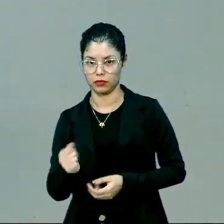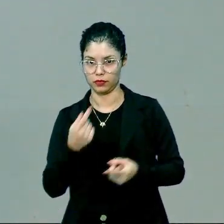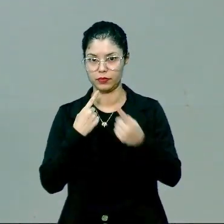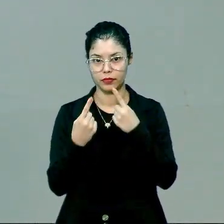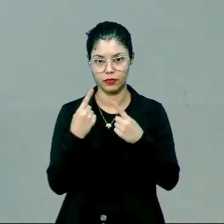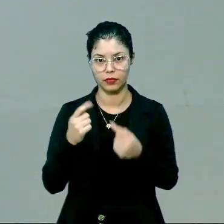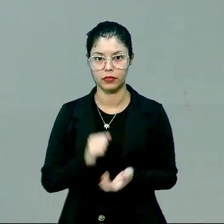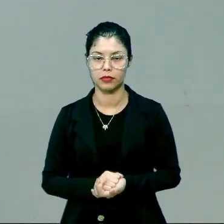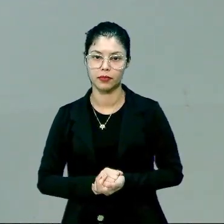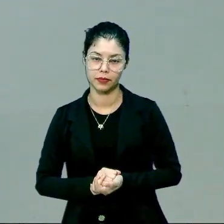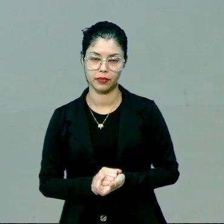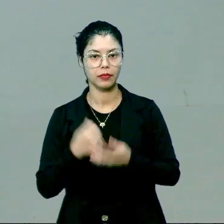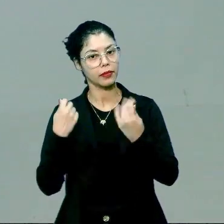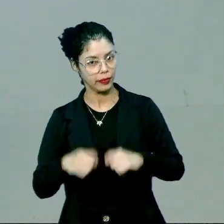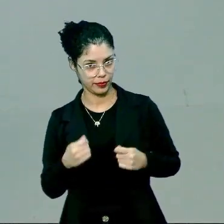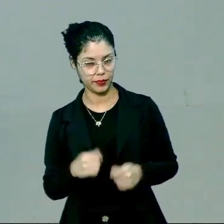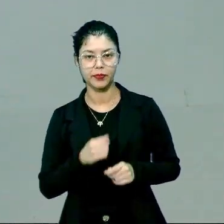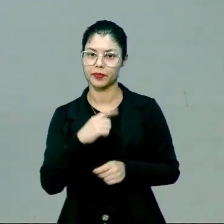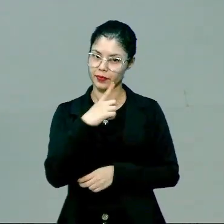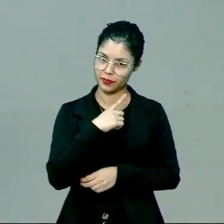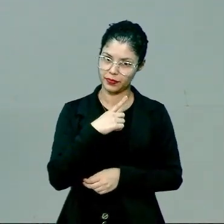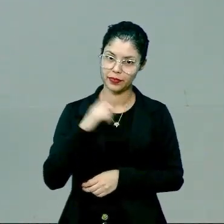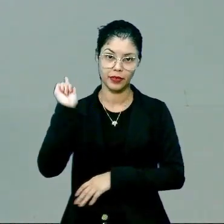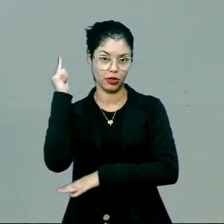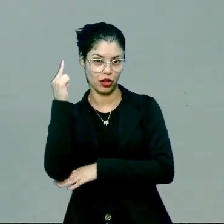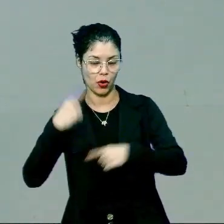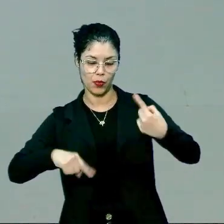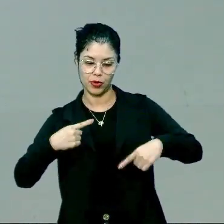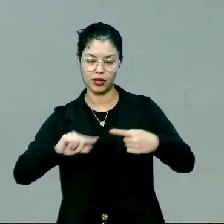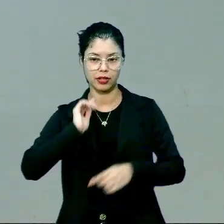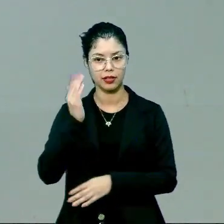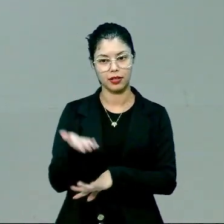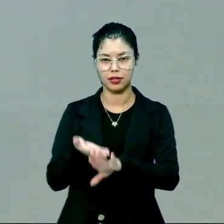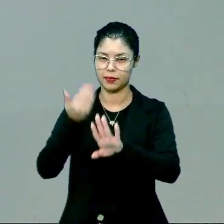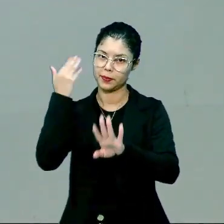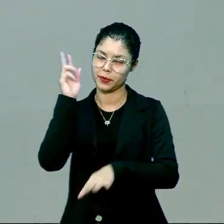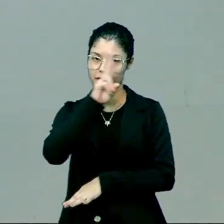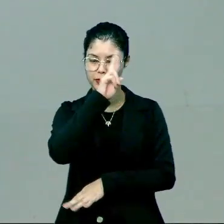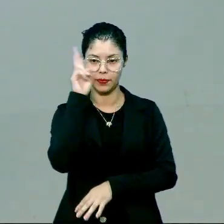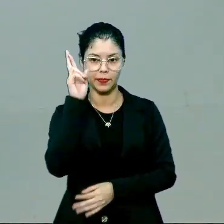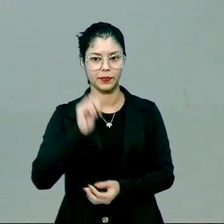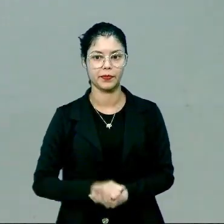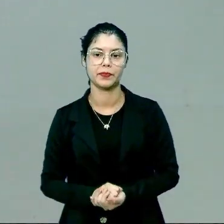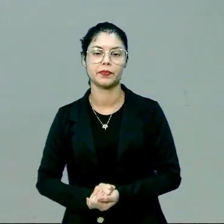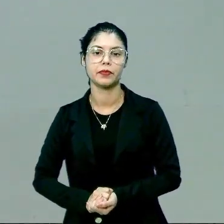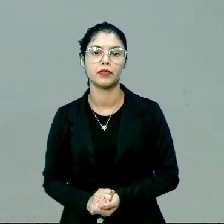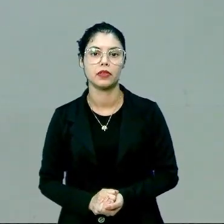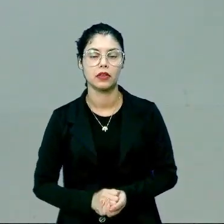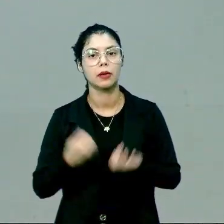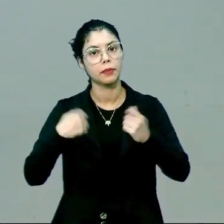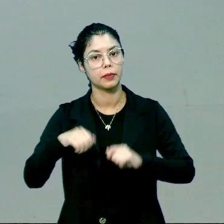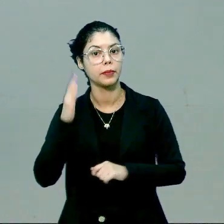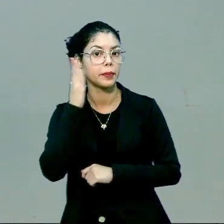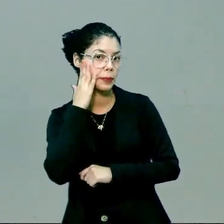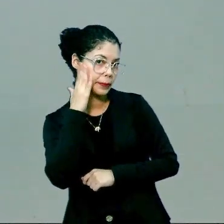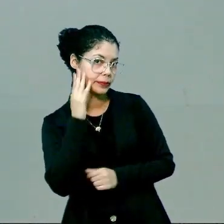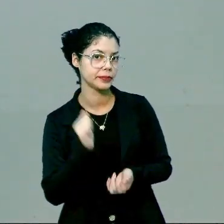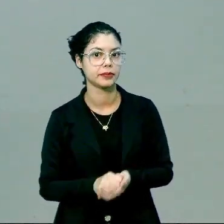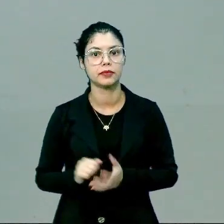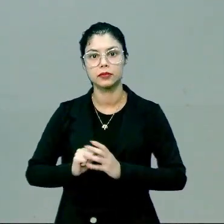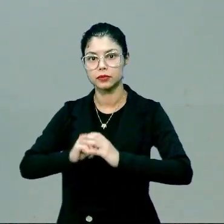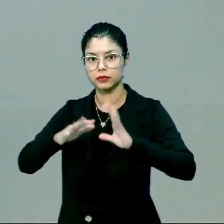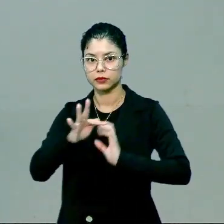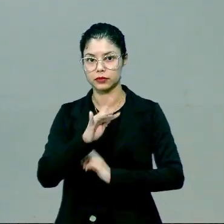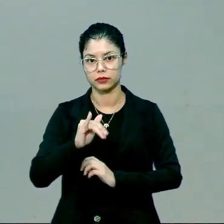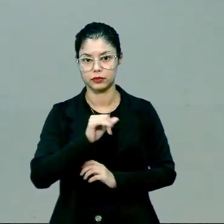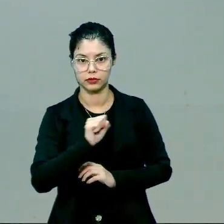conversa vocês precisam ter em geopolítica, fica lá para a história, mas o a gente precisa entender aqui é que uma bomba de